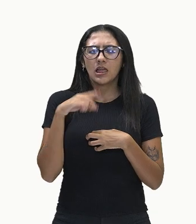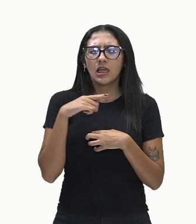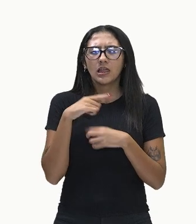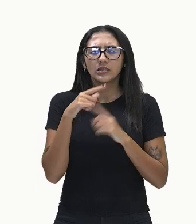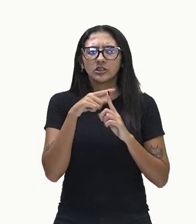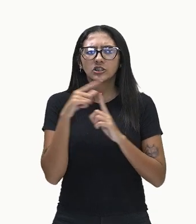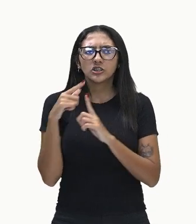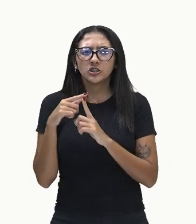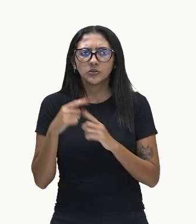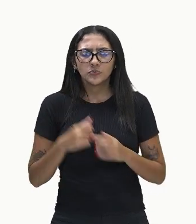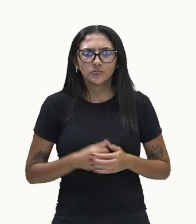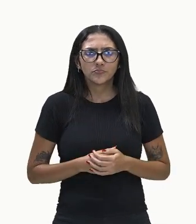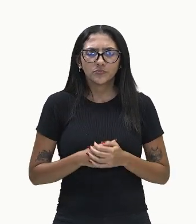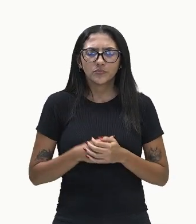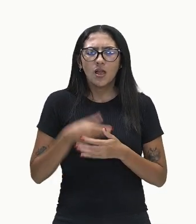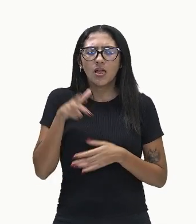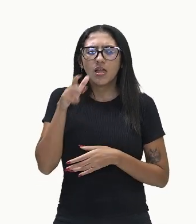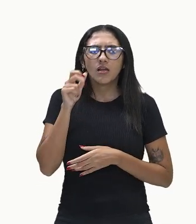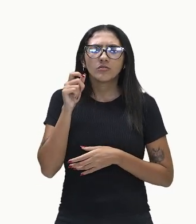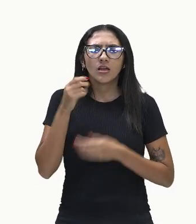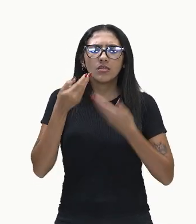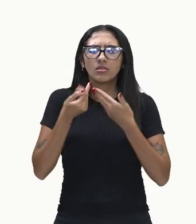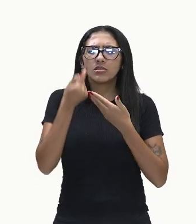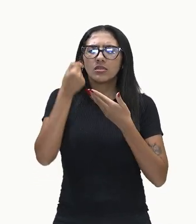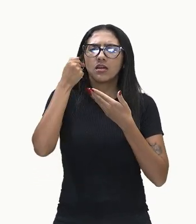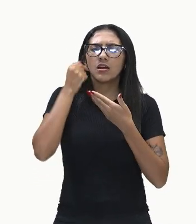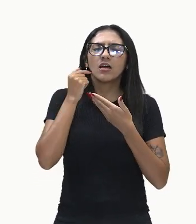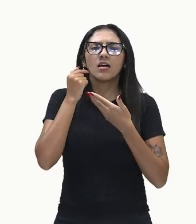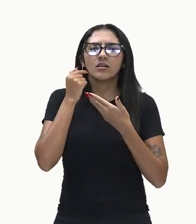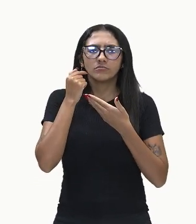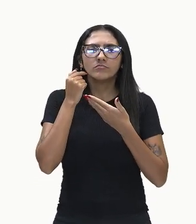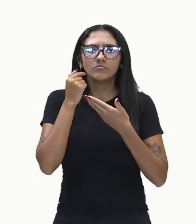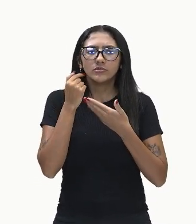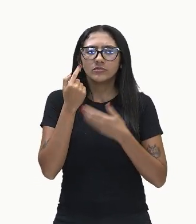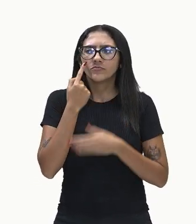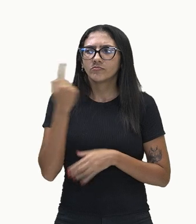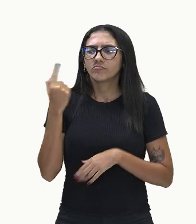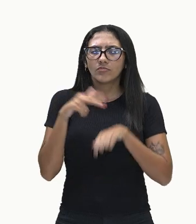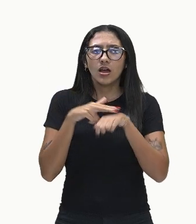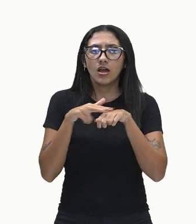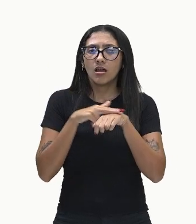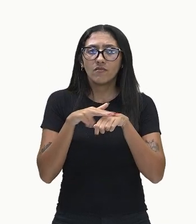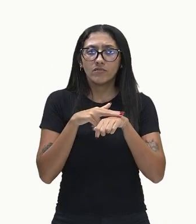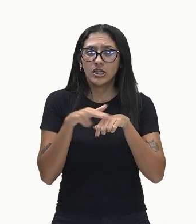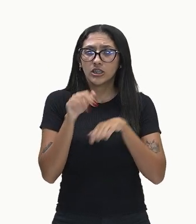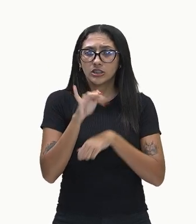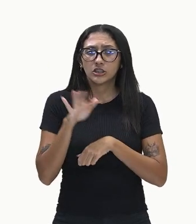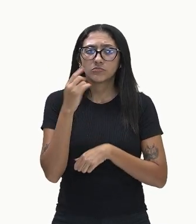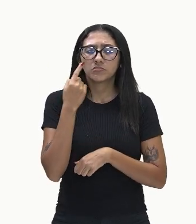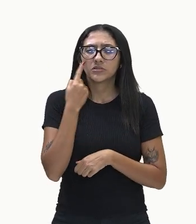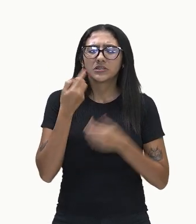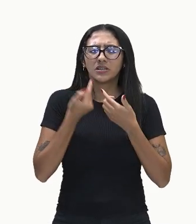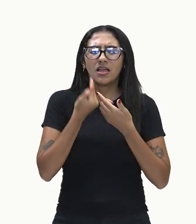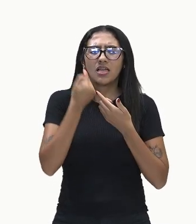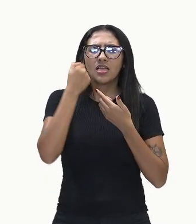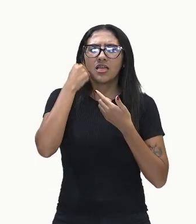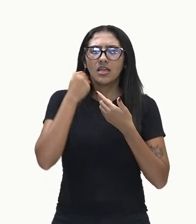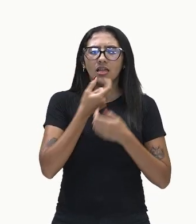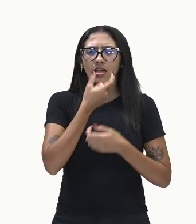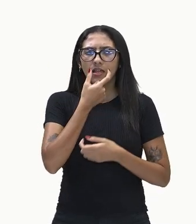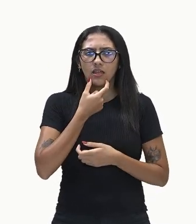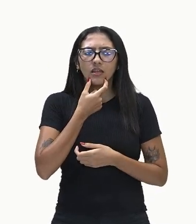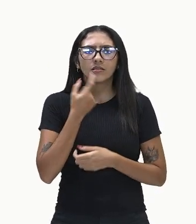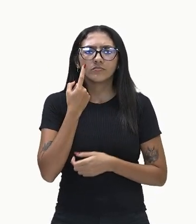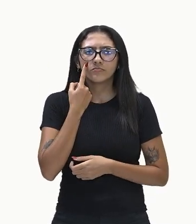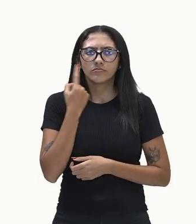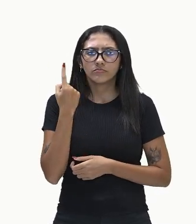esse sabor? Elas estão lá no final da língua, na parte posterior, tá bom? Bem lá dentro mesmo da língua. Deixa pegar a cor